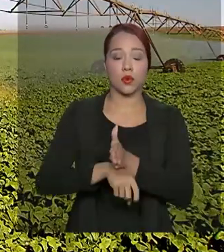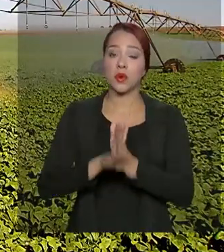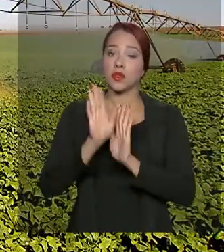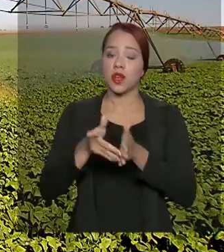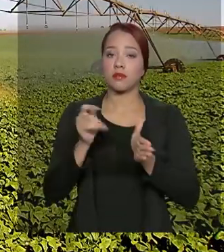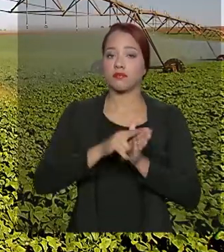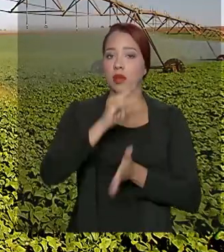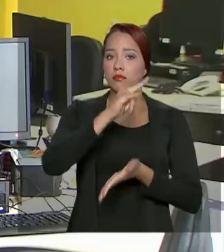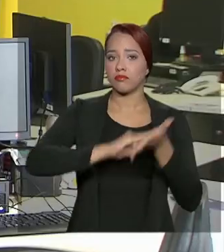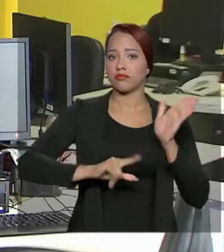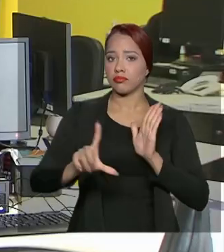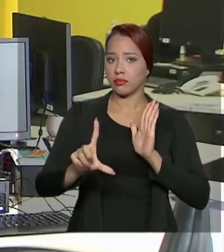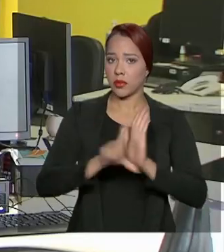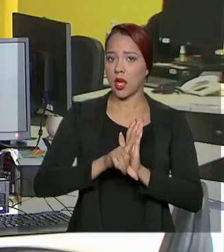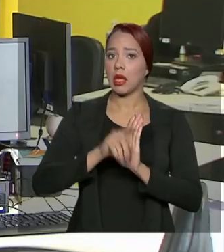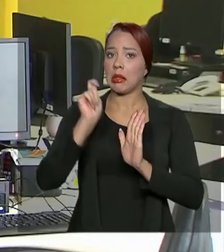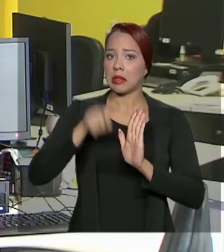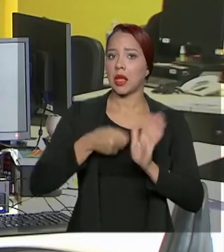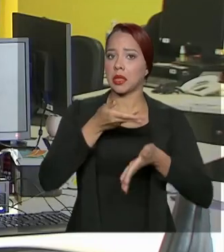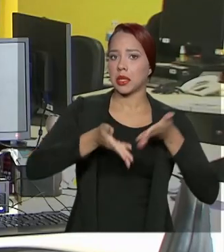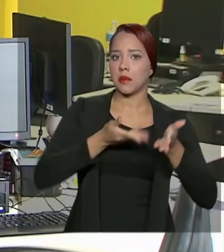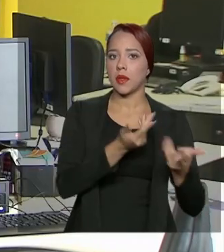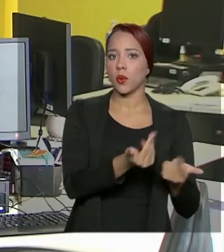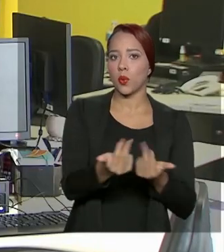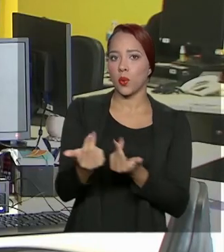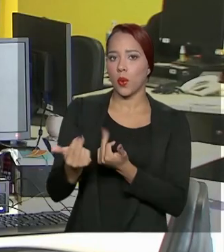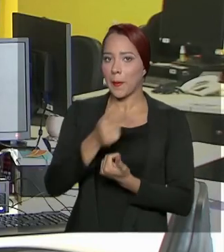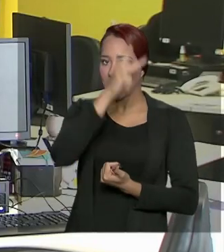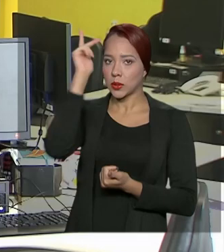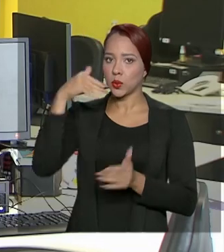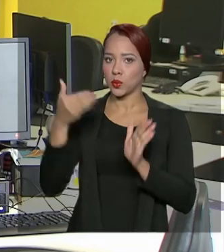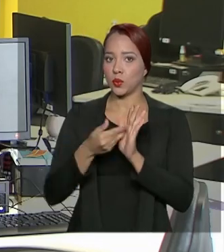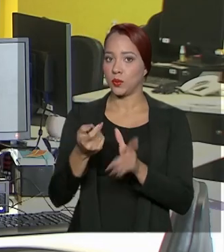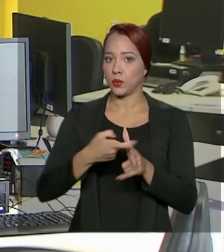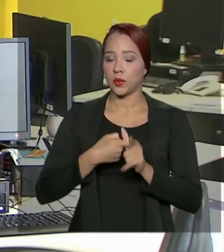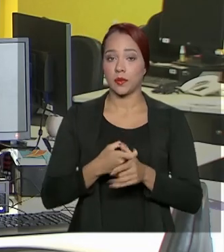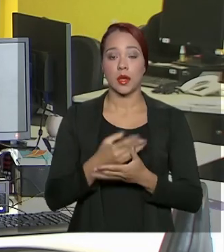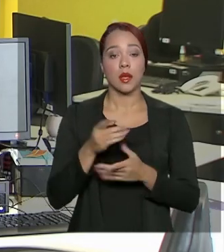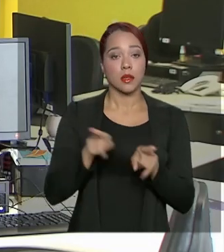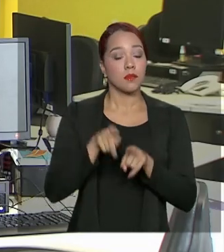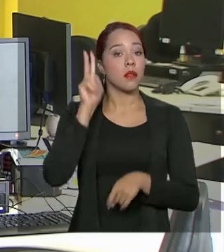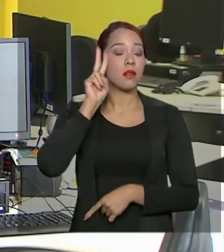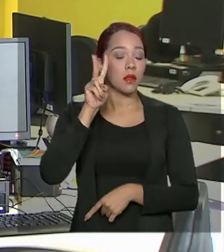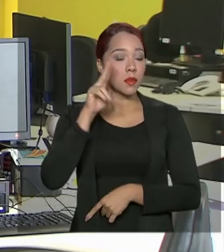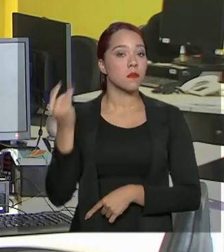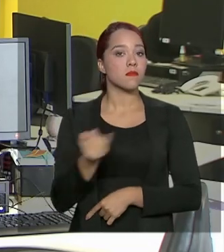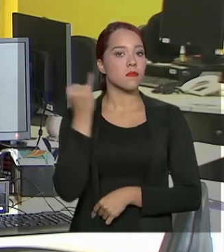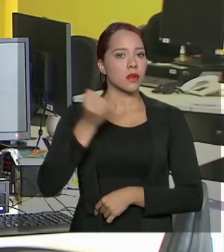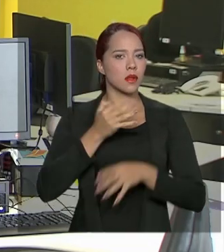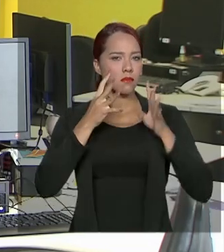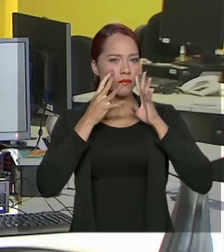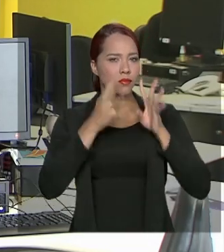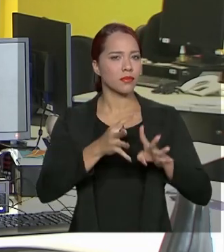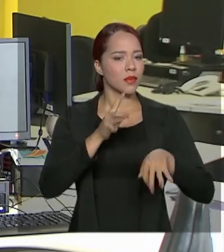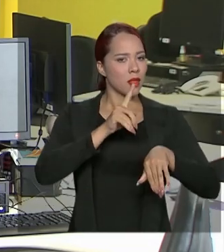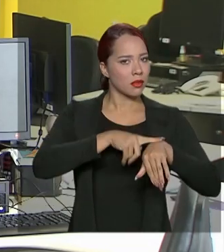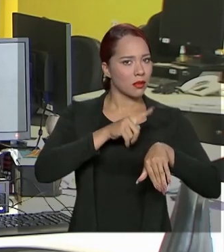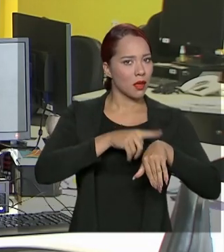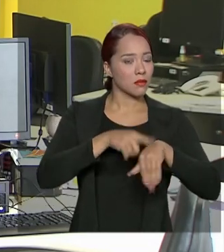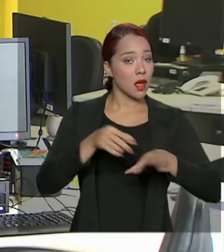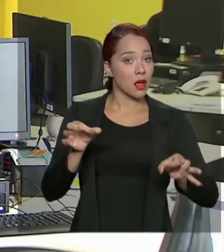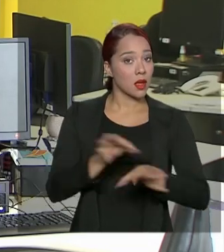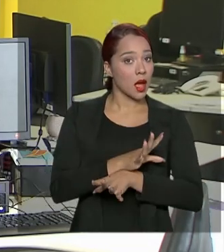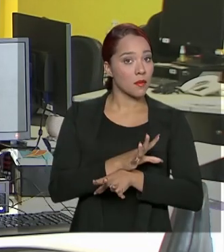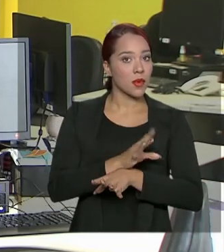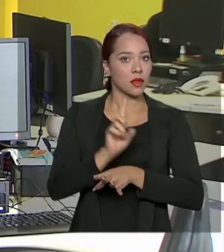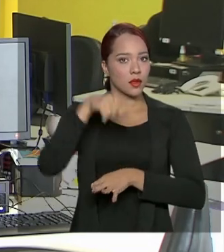regulamentação permite tratamento igual para todos os devedores. A gente lembra que é importante ficar atento ao prazo, que termina na